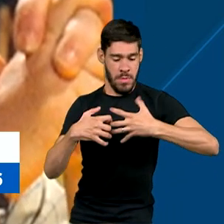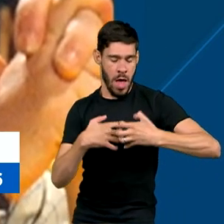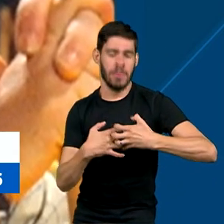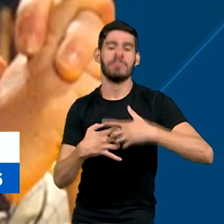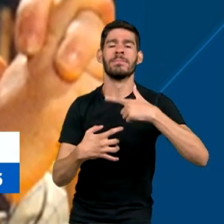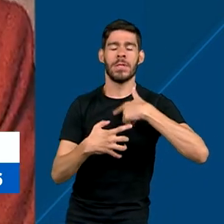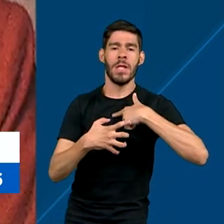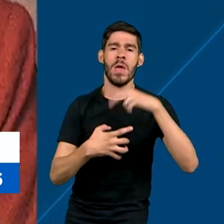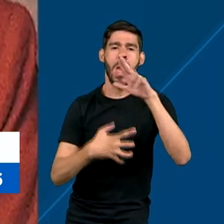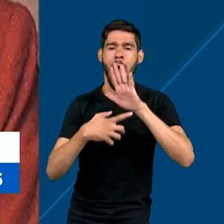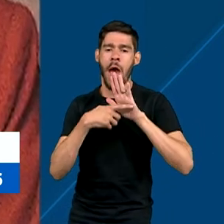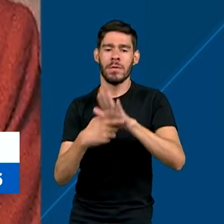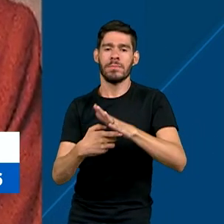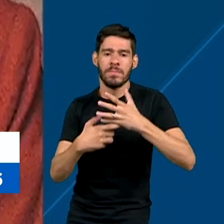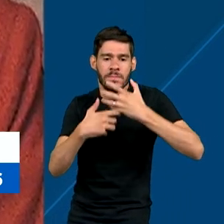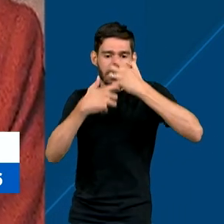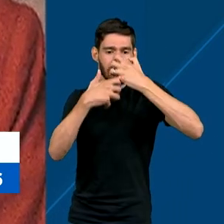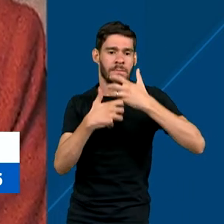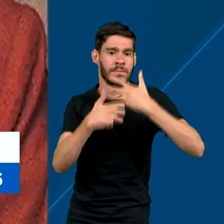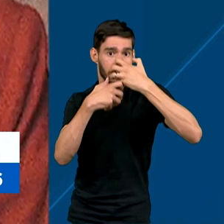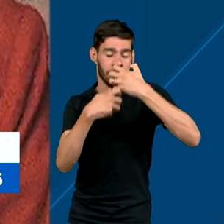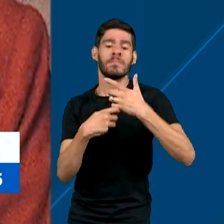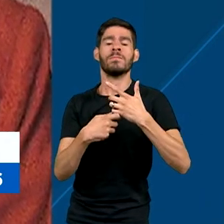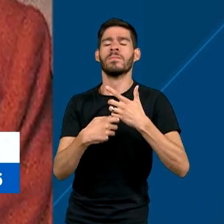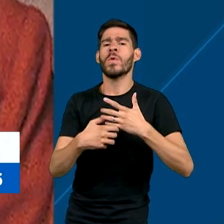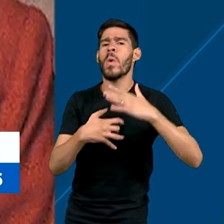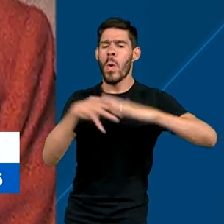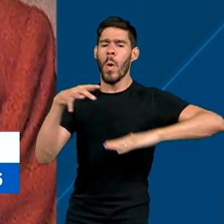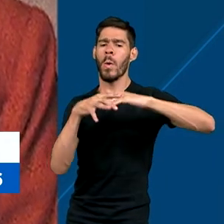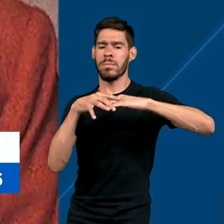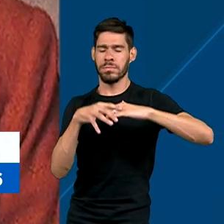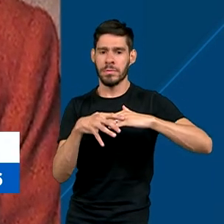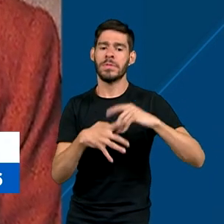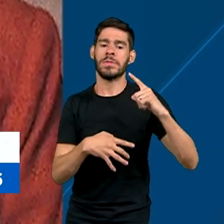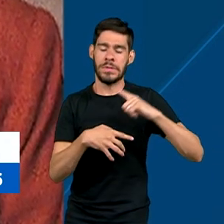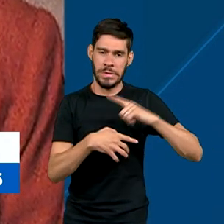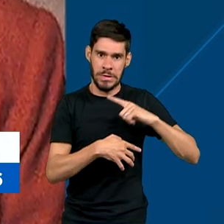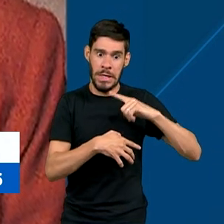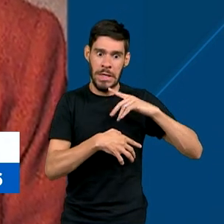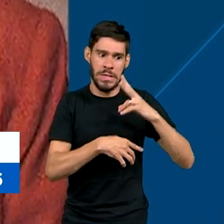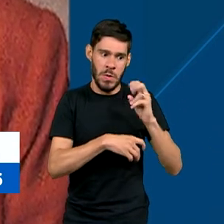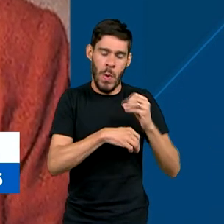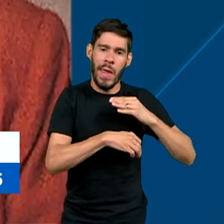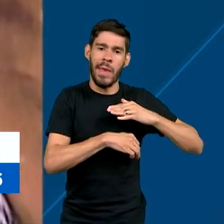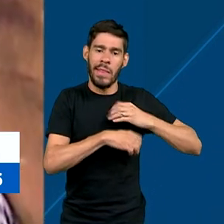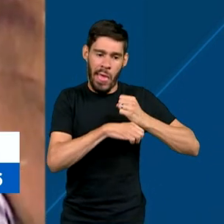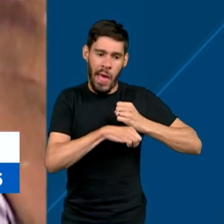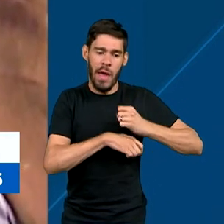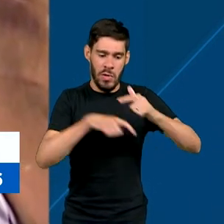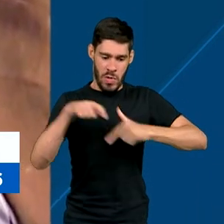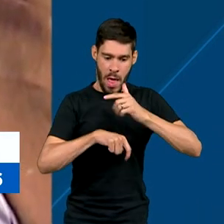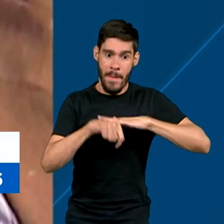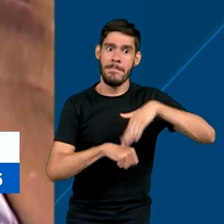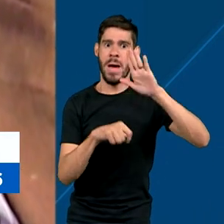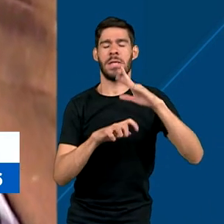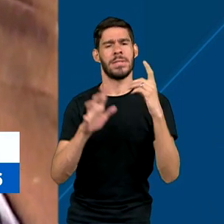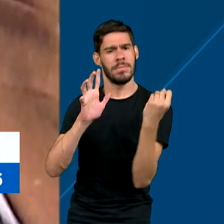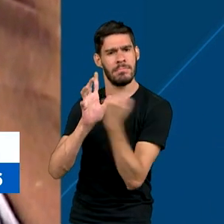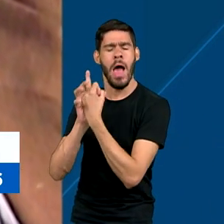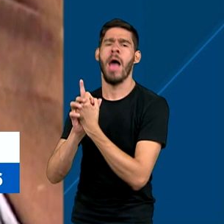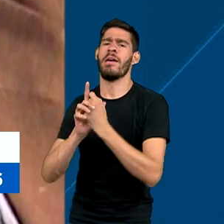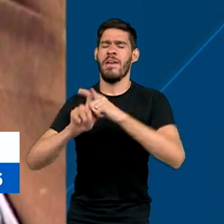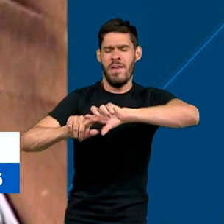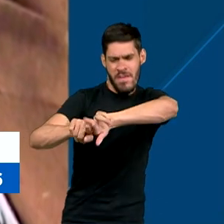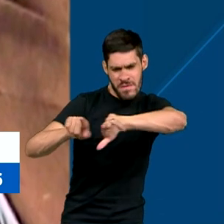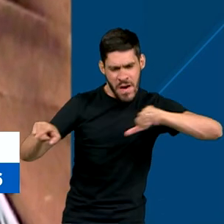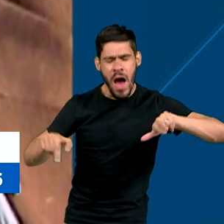com a ajuda de aparelhos. O artista tinha mais de meio século de carreira. Foram muitos os trabalhos marcantes do ator,